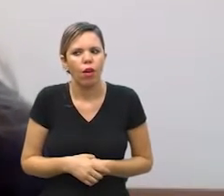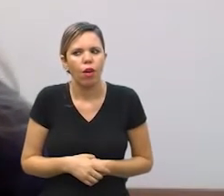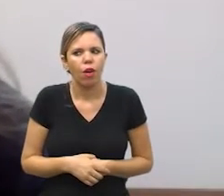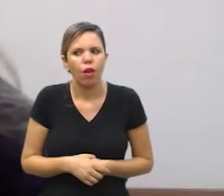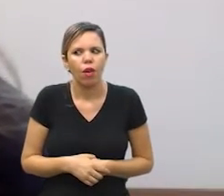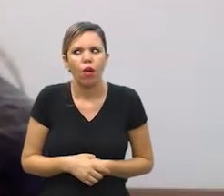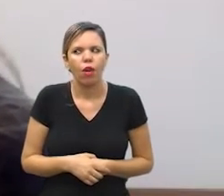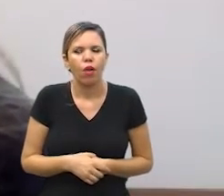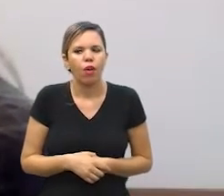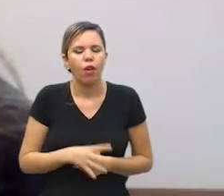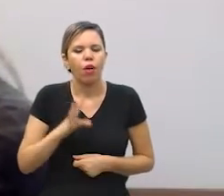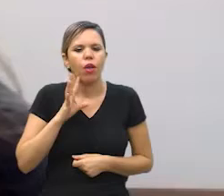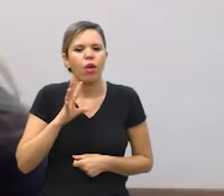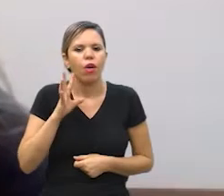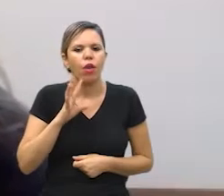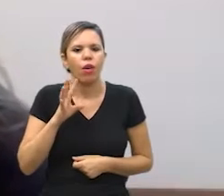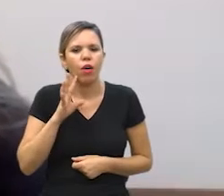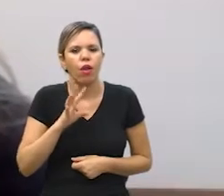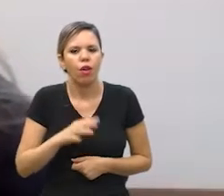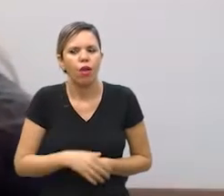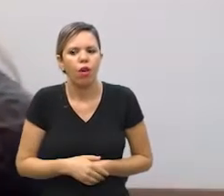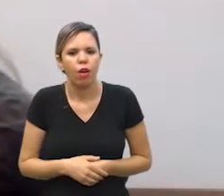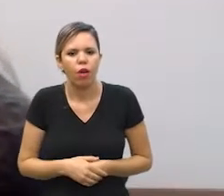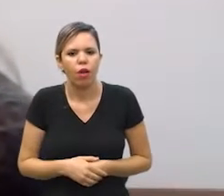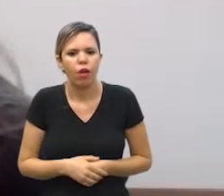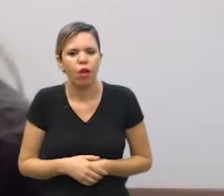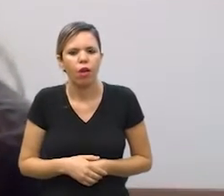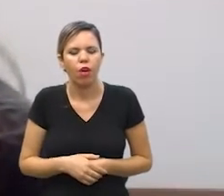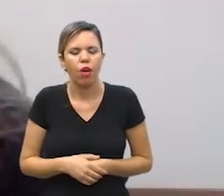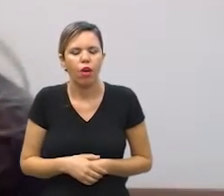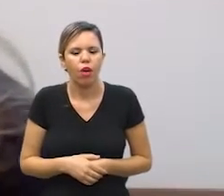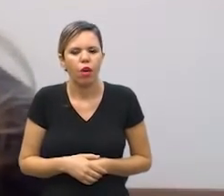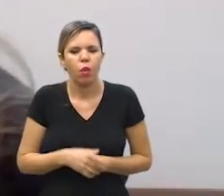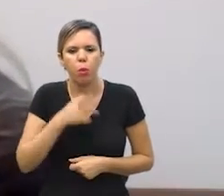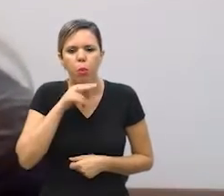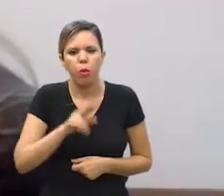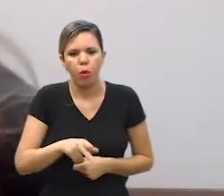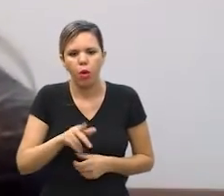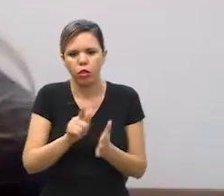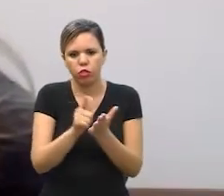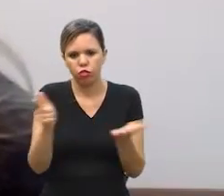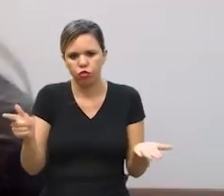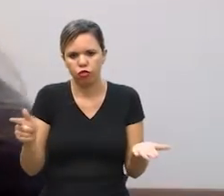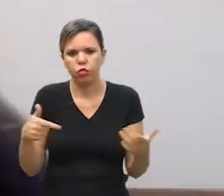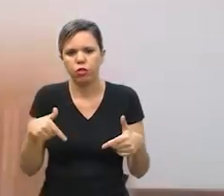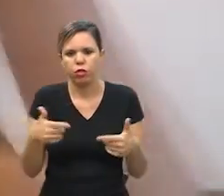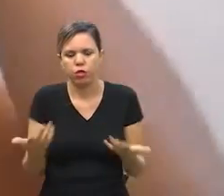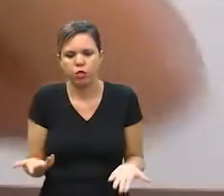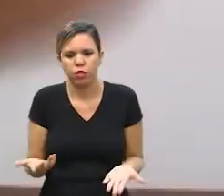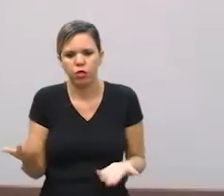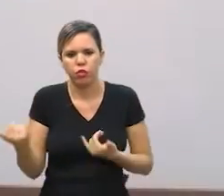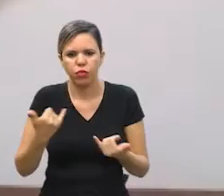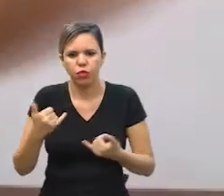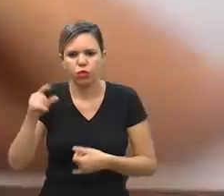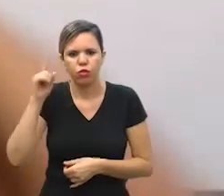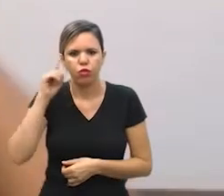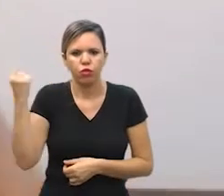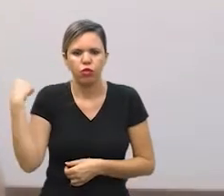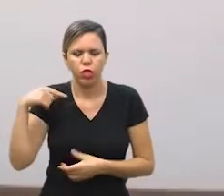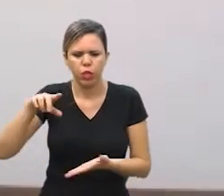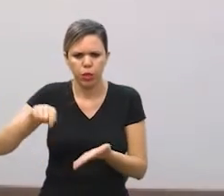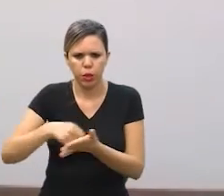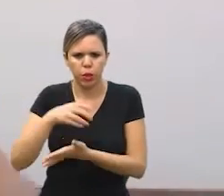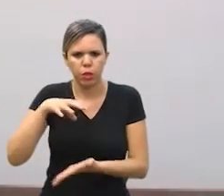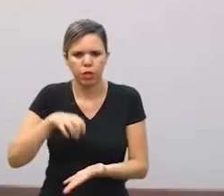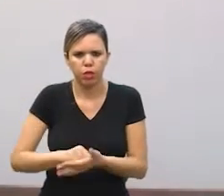legal bom essa é uma história bonita realmente o meu irmão é jornalista e ele ligou pra mim um dia e falou a gente